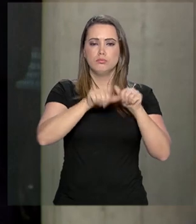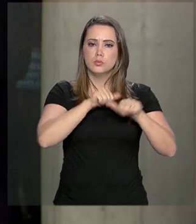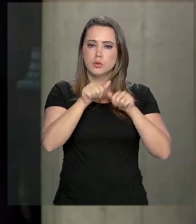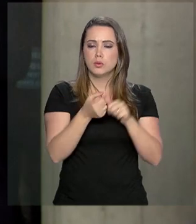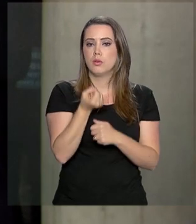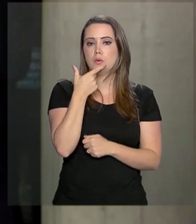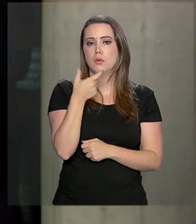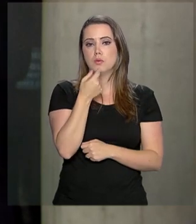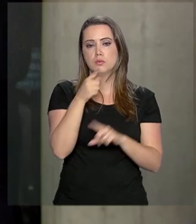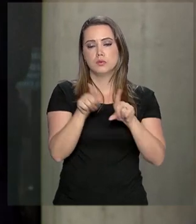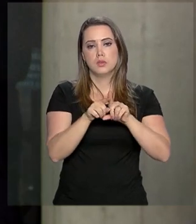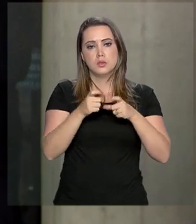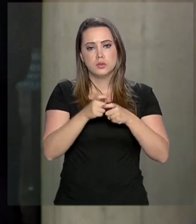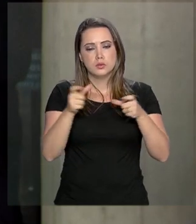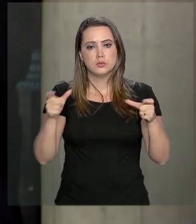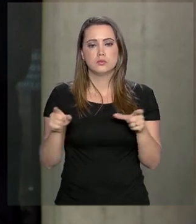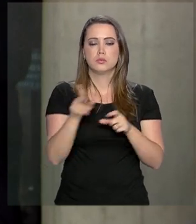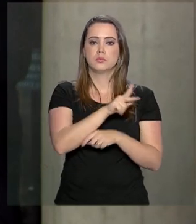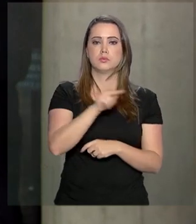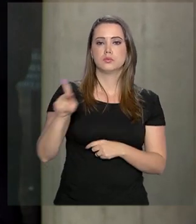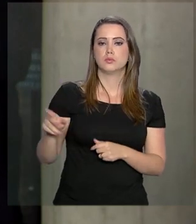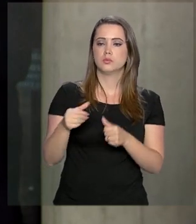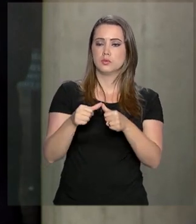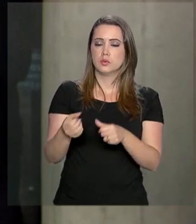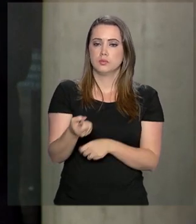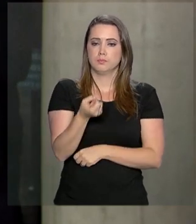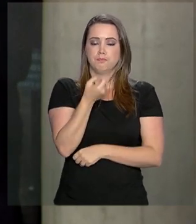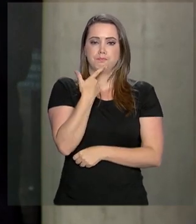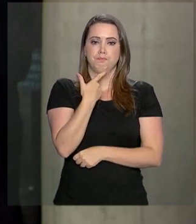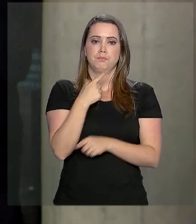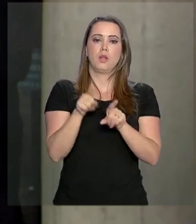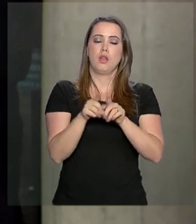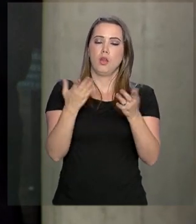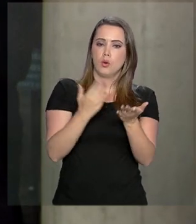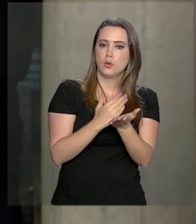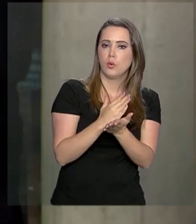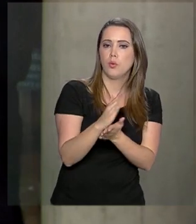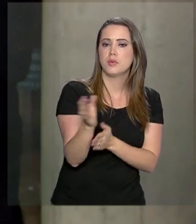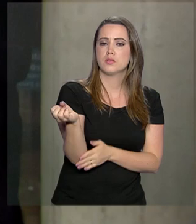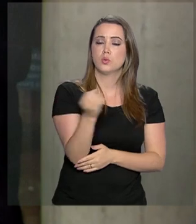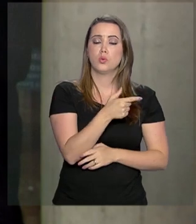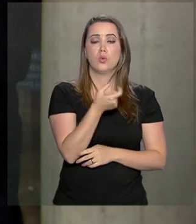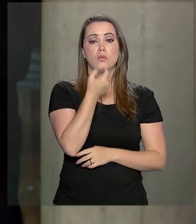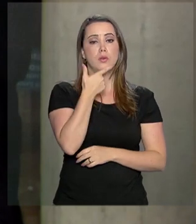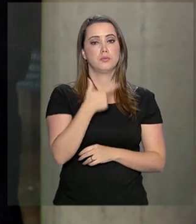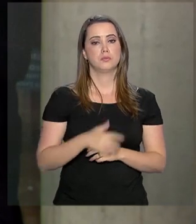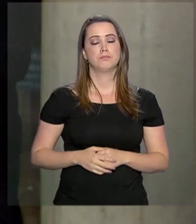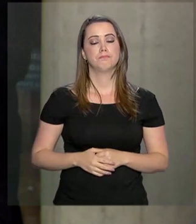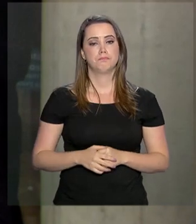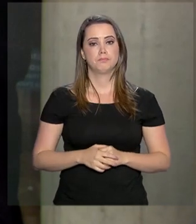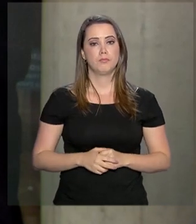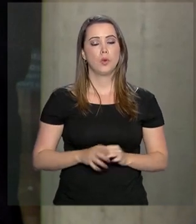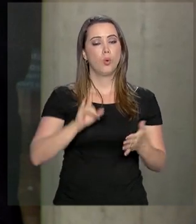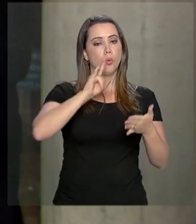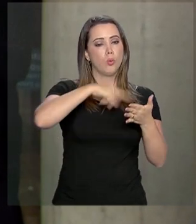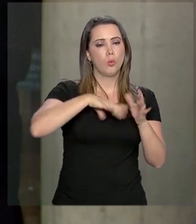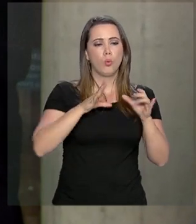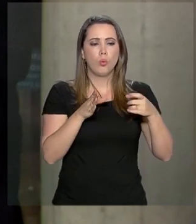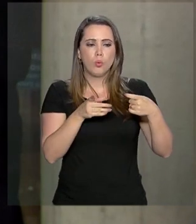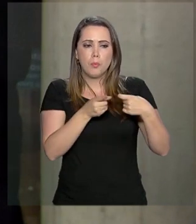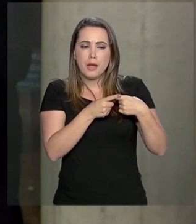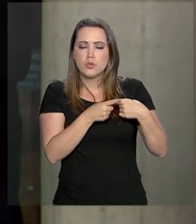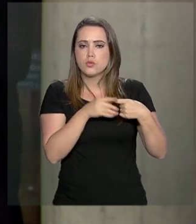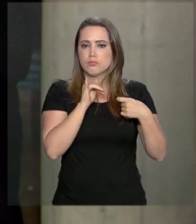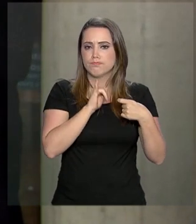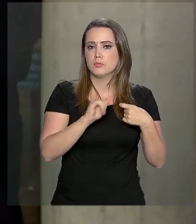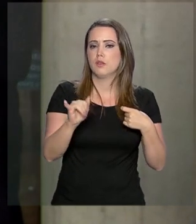antibióticos de amplo espectro que o presidente estava recebendo e introduziram um novo medicamento. De acordo com o boletim, Jair